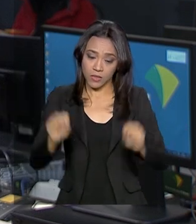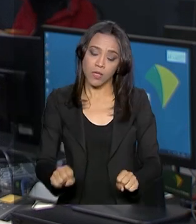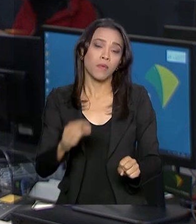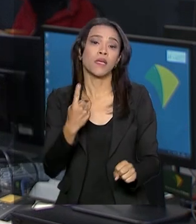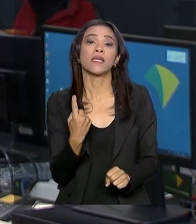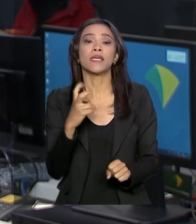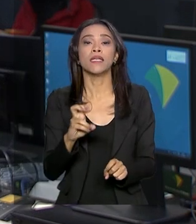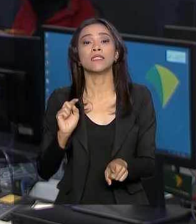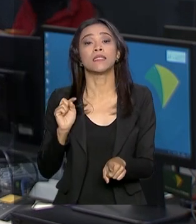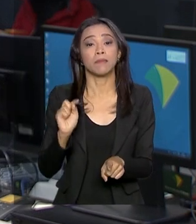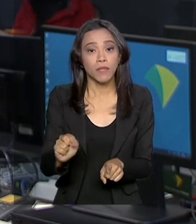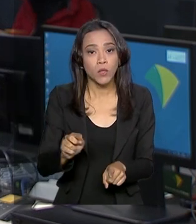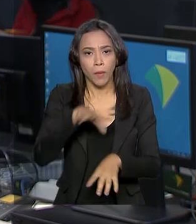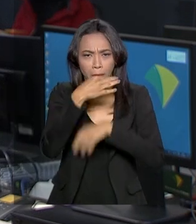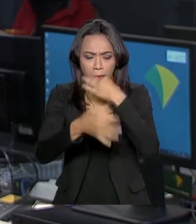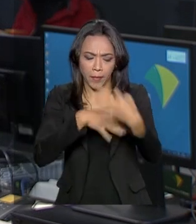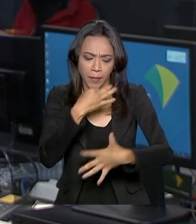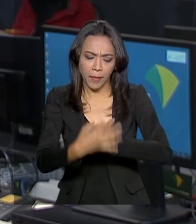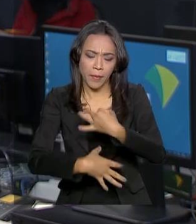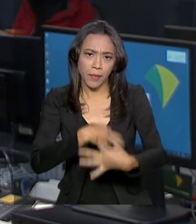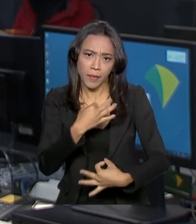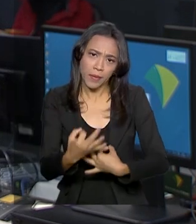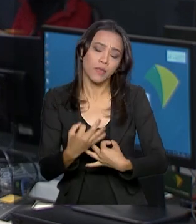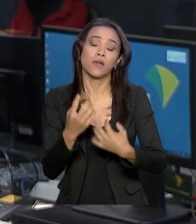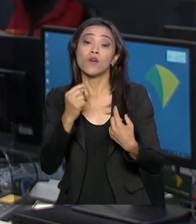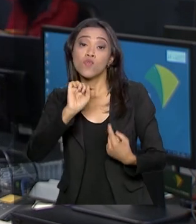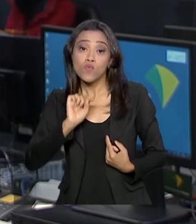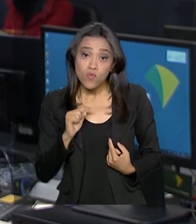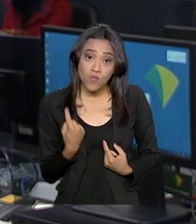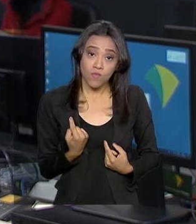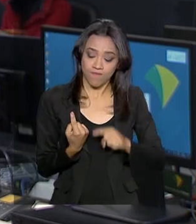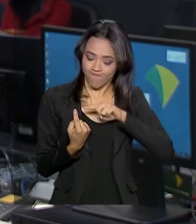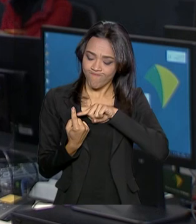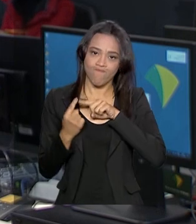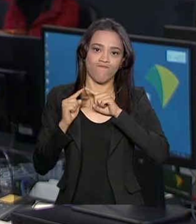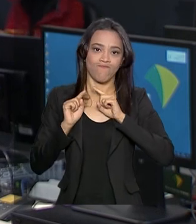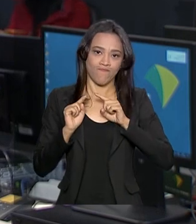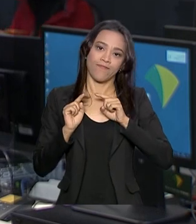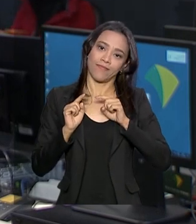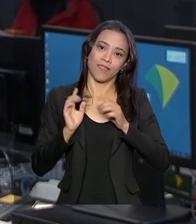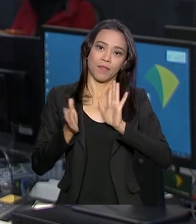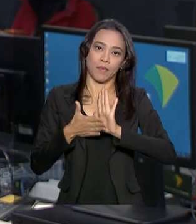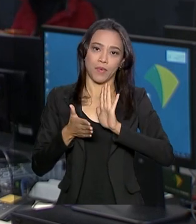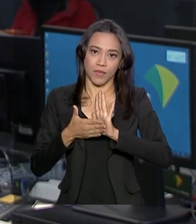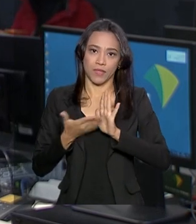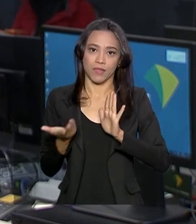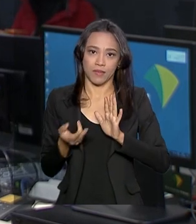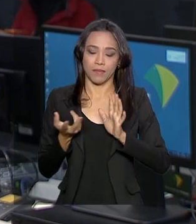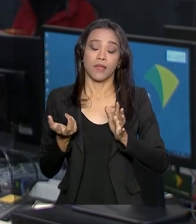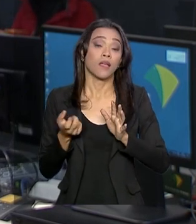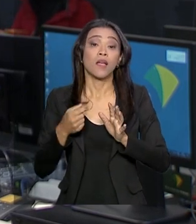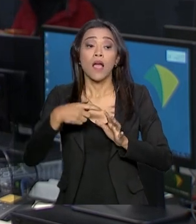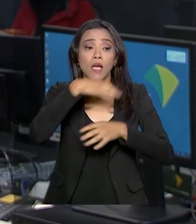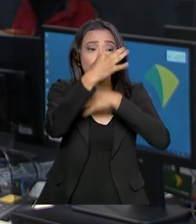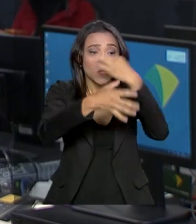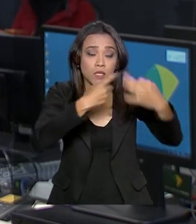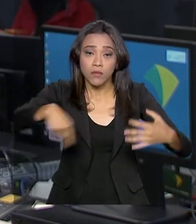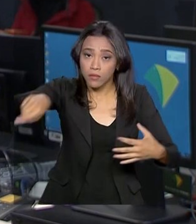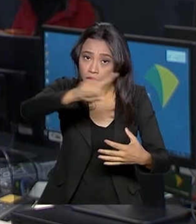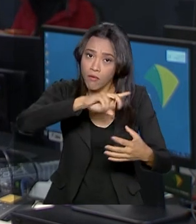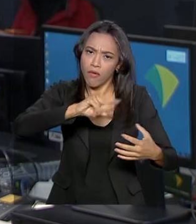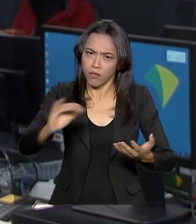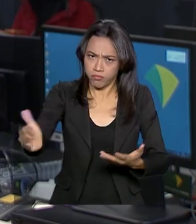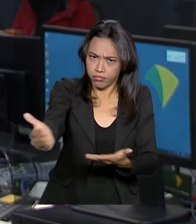.232 comentários sobre ao menos um dos assuntos da proposta. A sugestão da população será